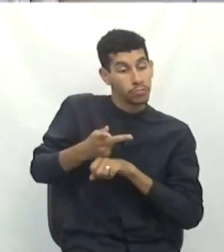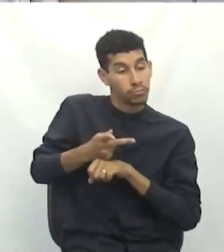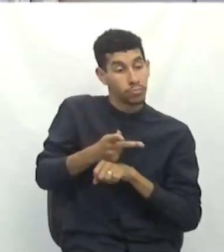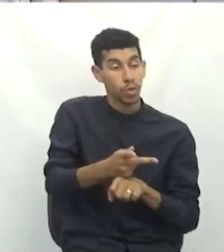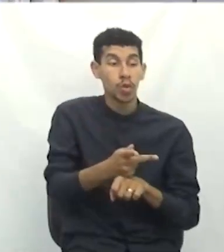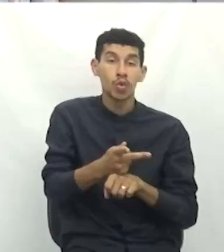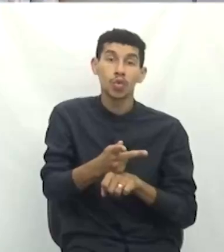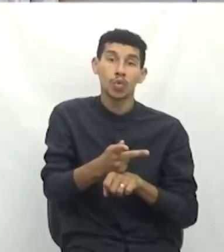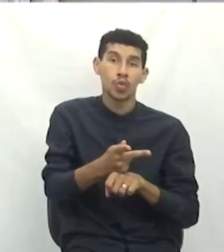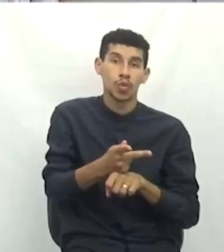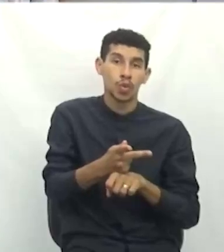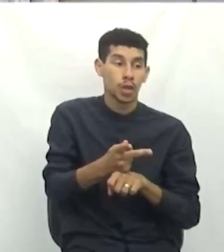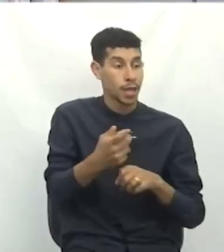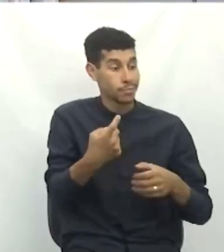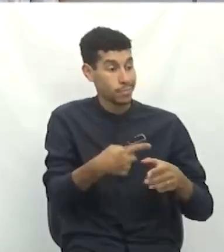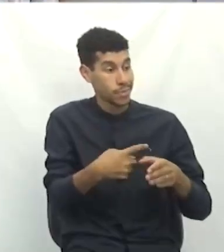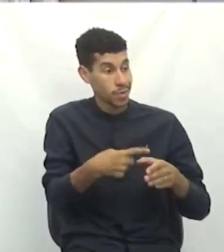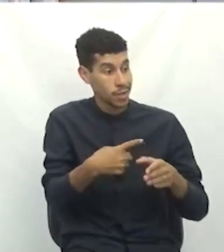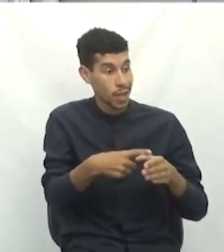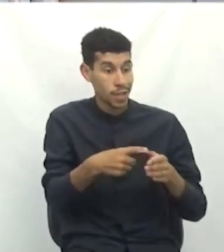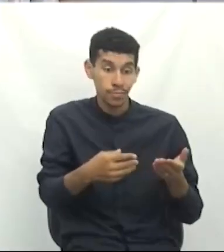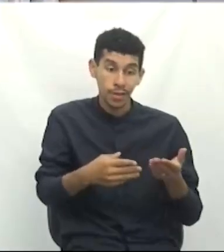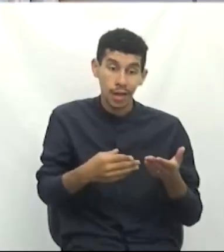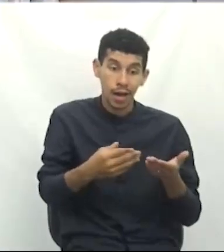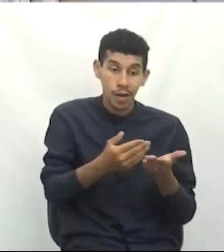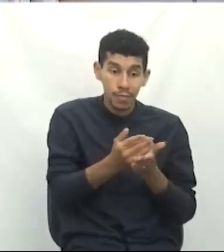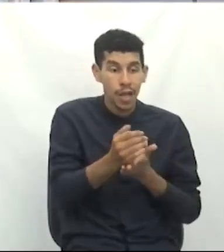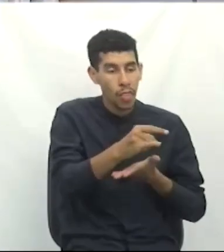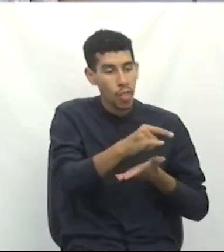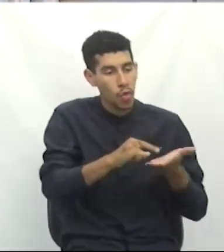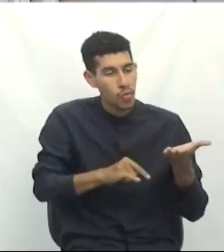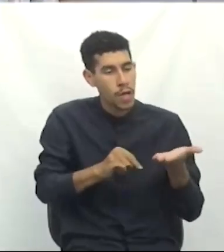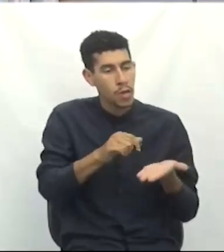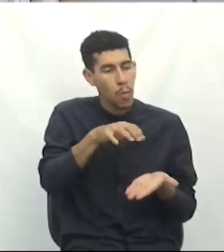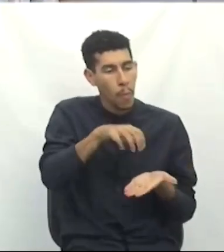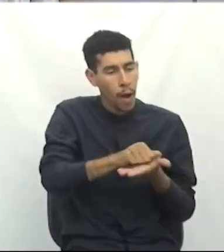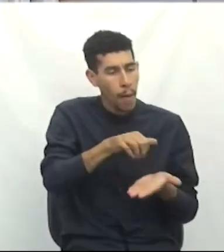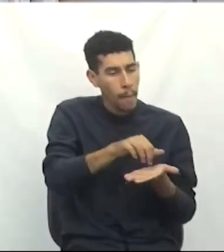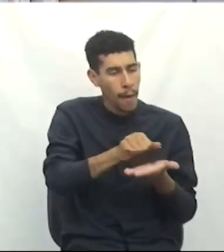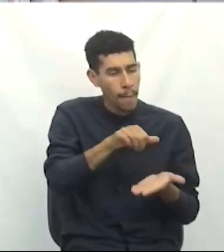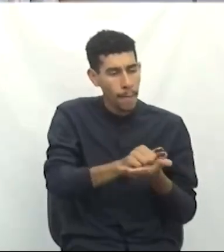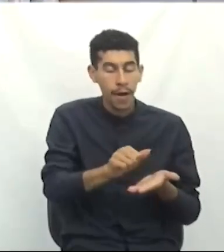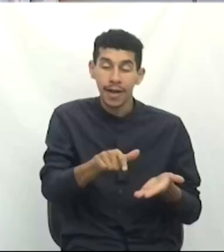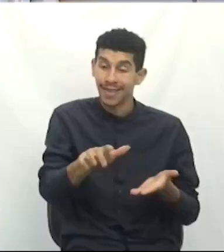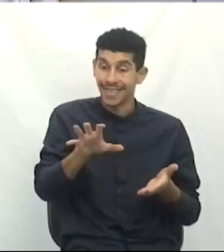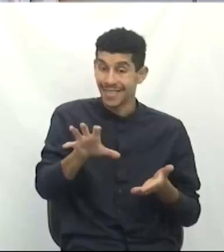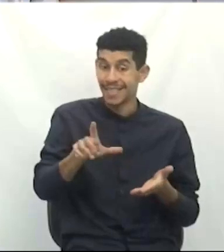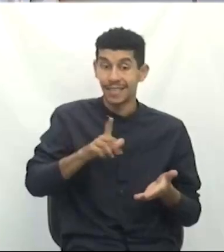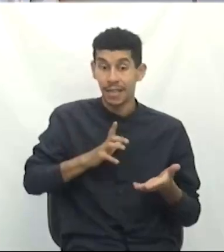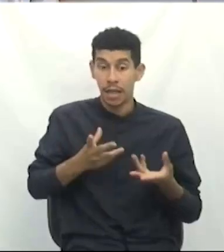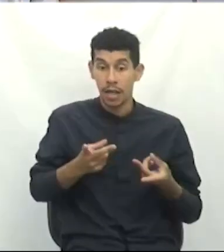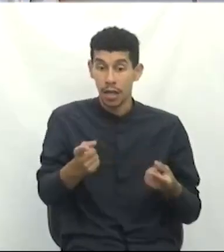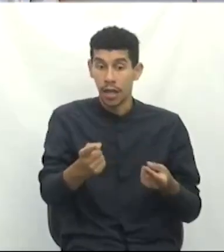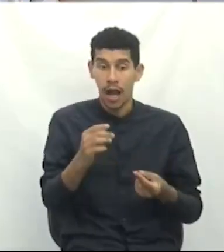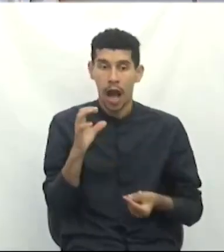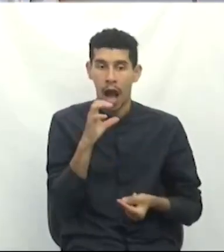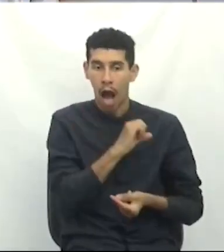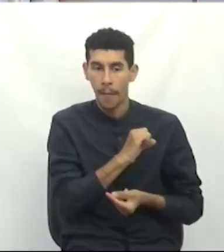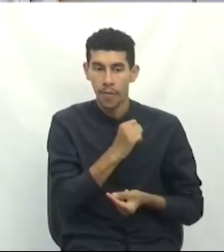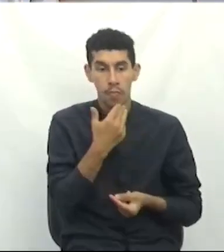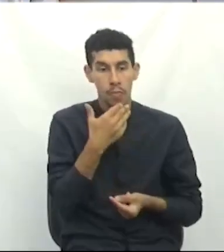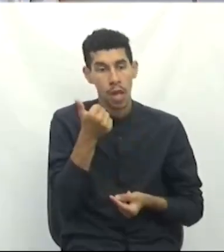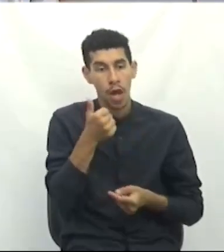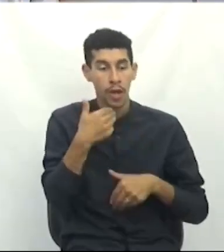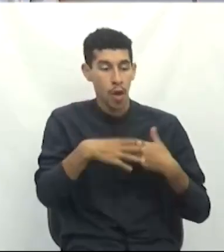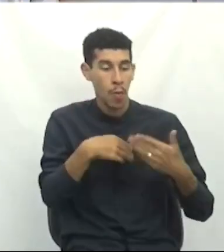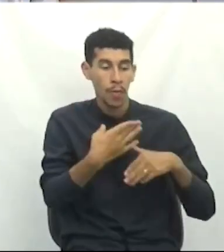acaba procurando o município, dá entrada nas documentações, isso tem uma agilidade maior e acaba o processo